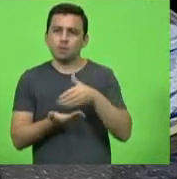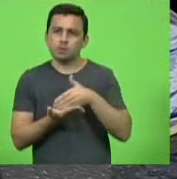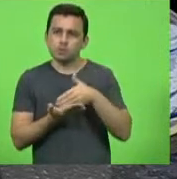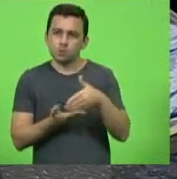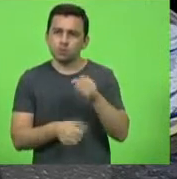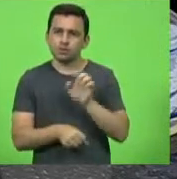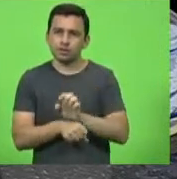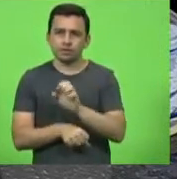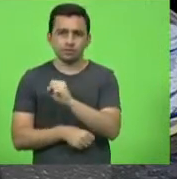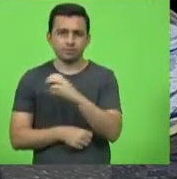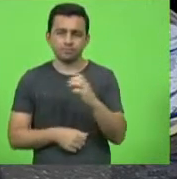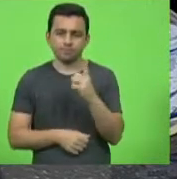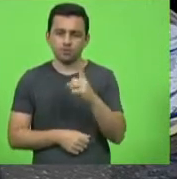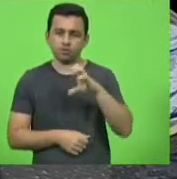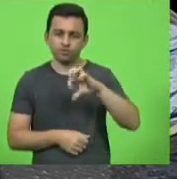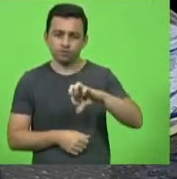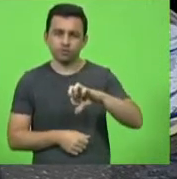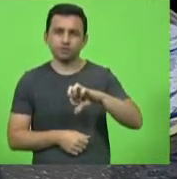disse em